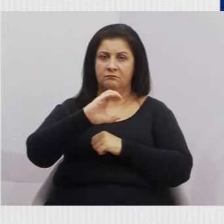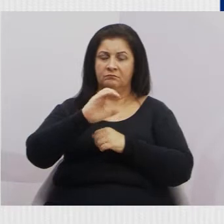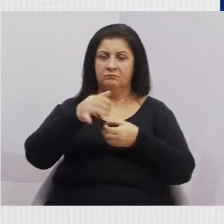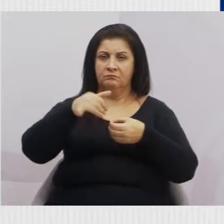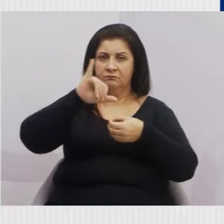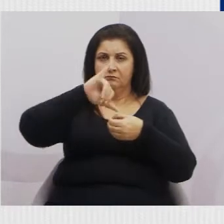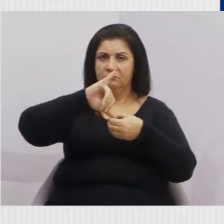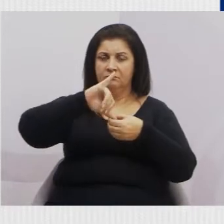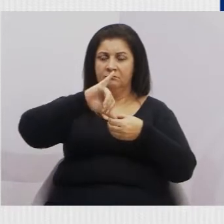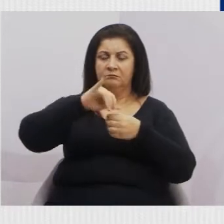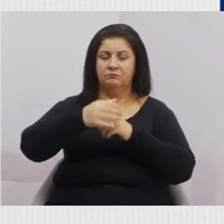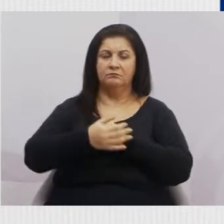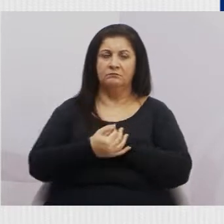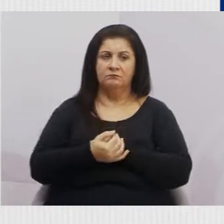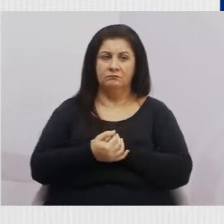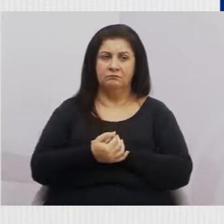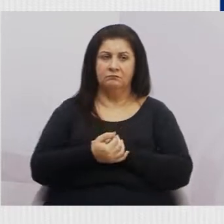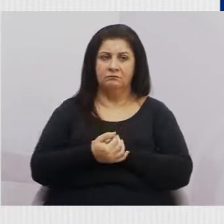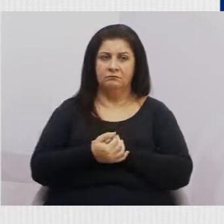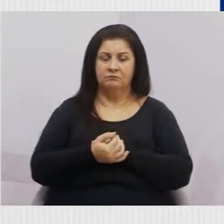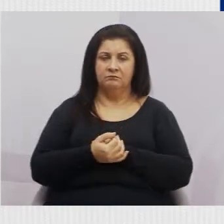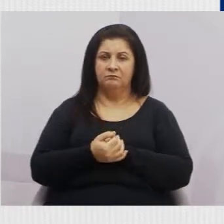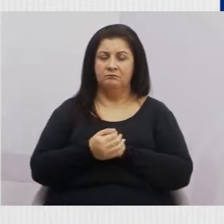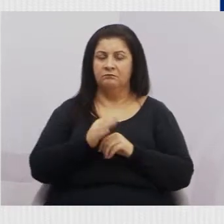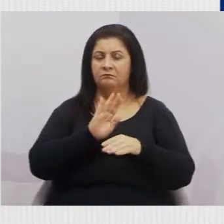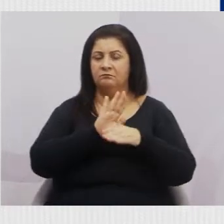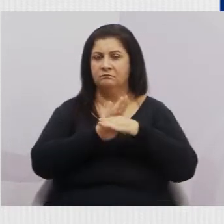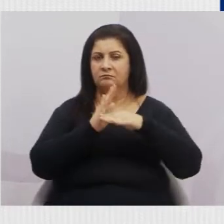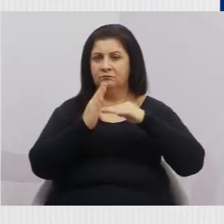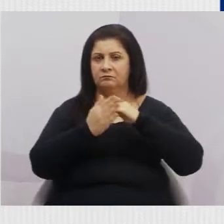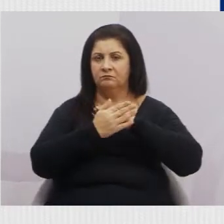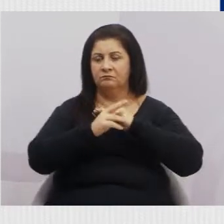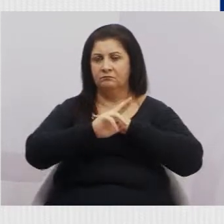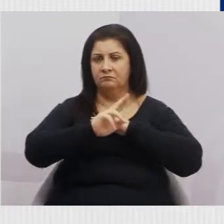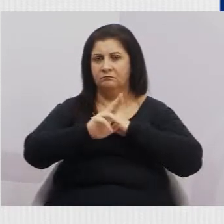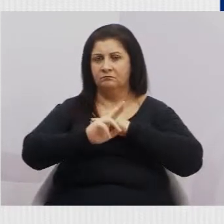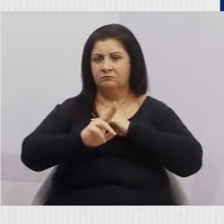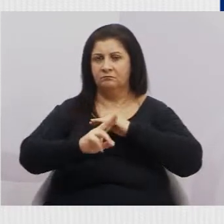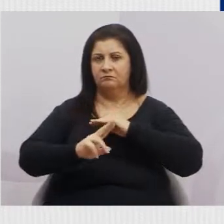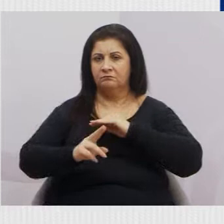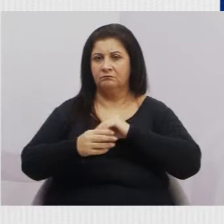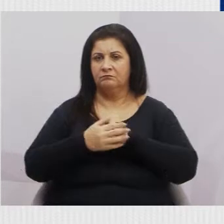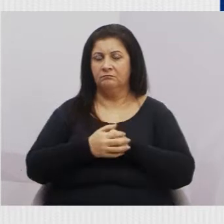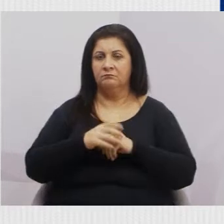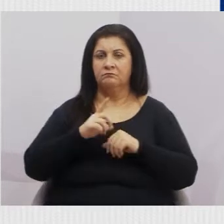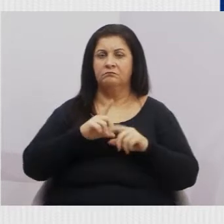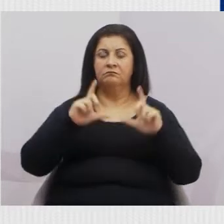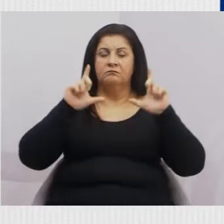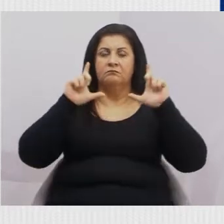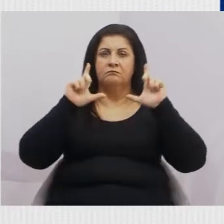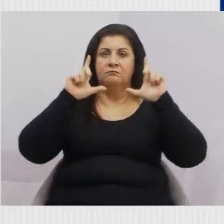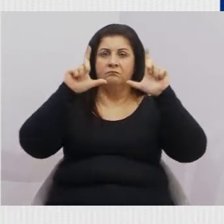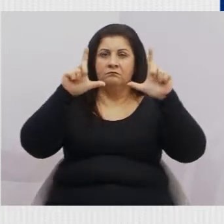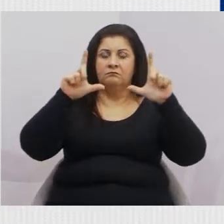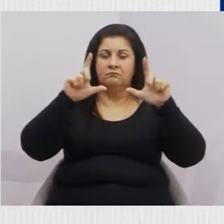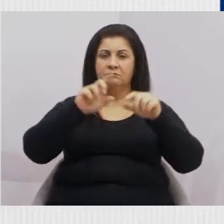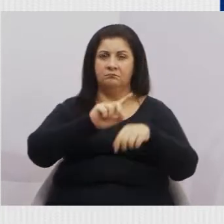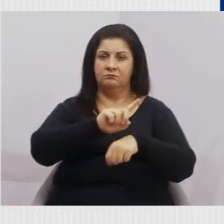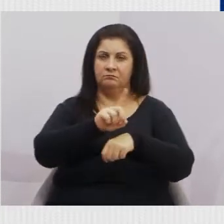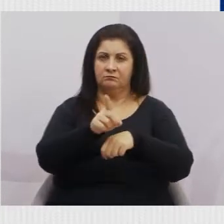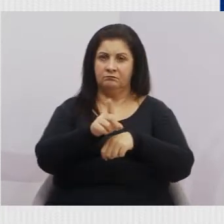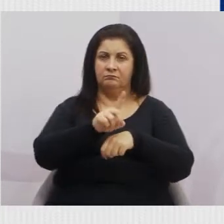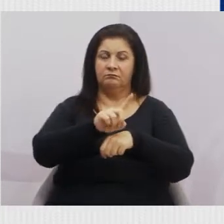vou falar agora, Jardim Paraíba, Jardim Santa Maria, implantação de placa indicativa de velocidade,